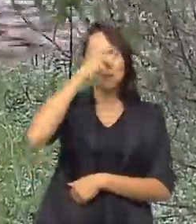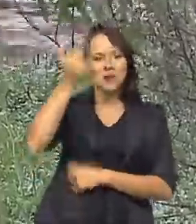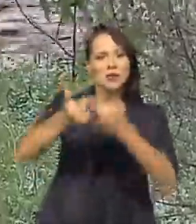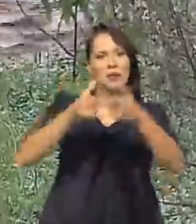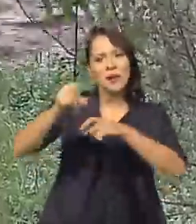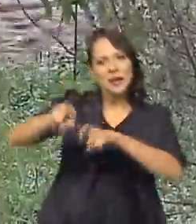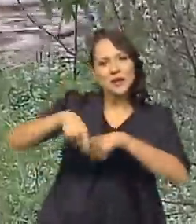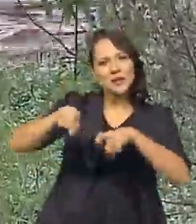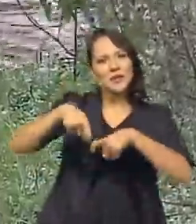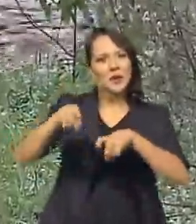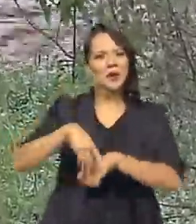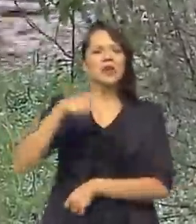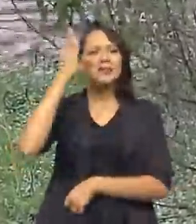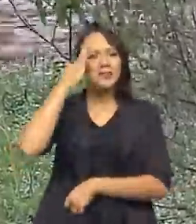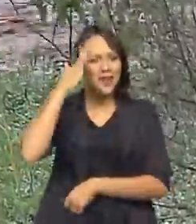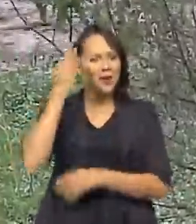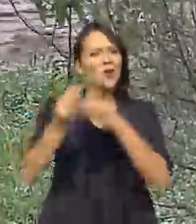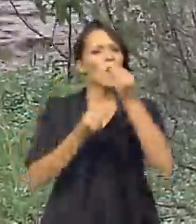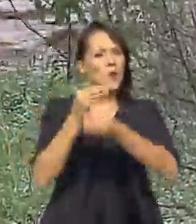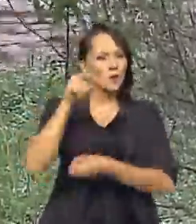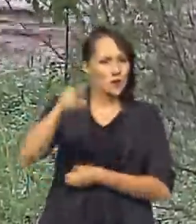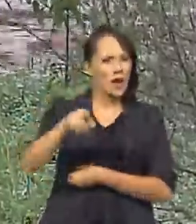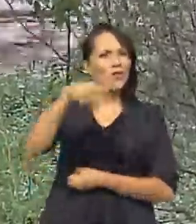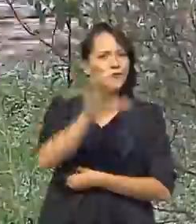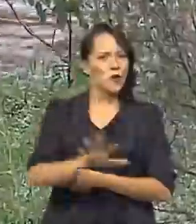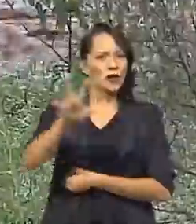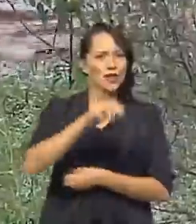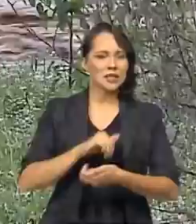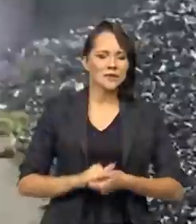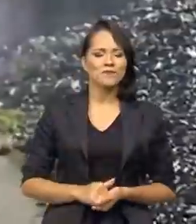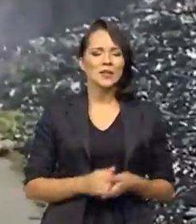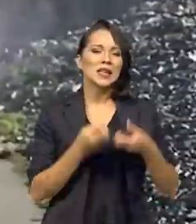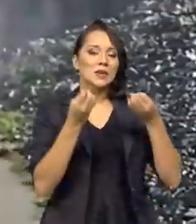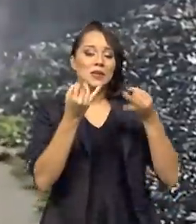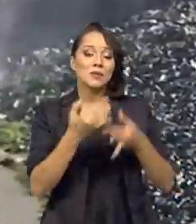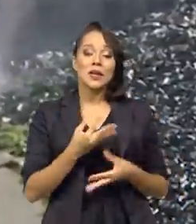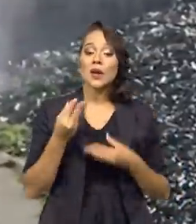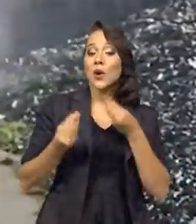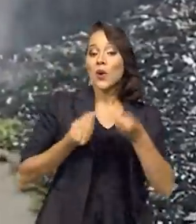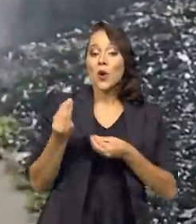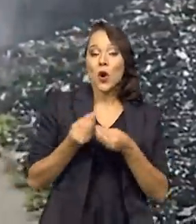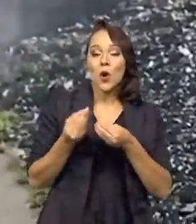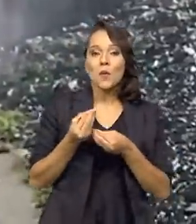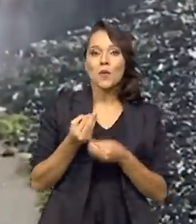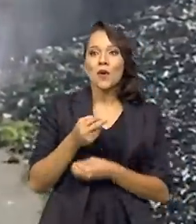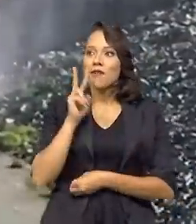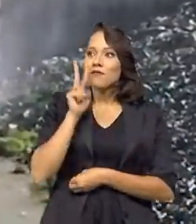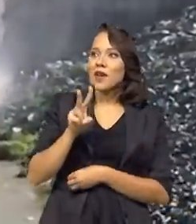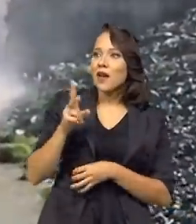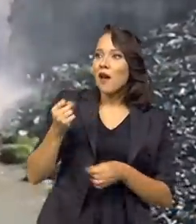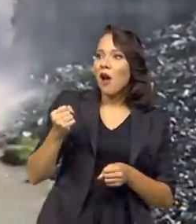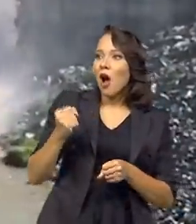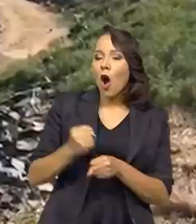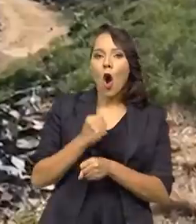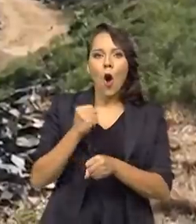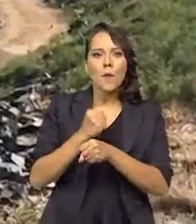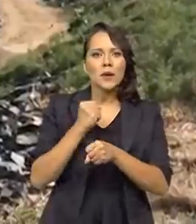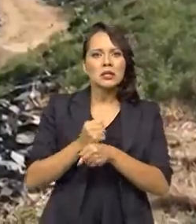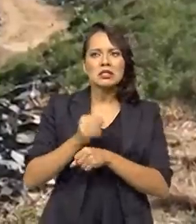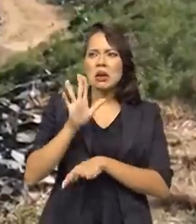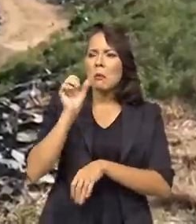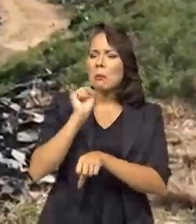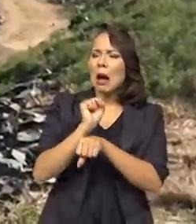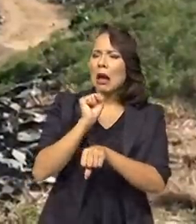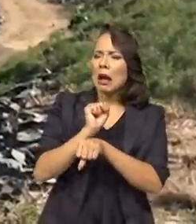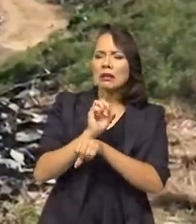agricultores, sei da realidade do semiárido. Ministro, conta para a gente como foi receber obras que estavam paradas já há